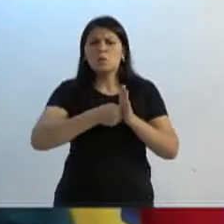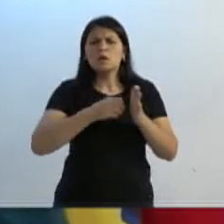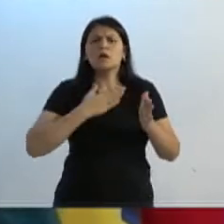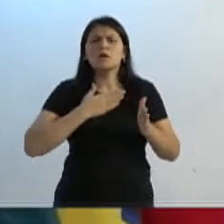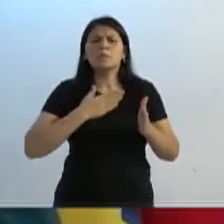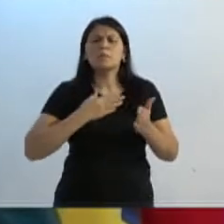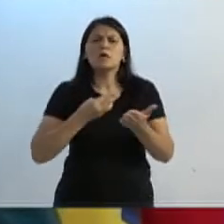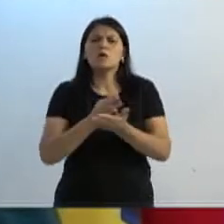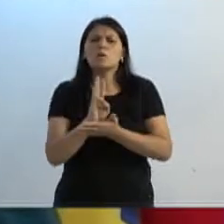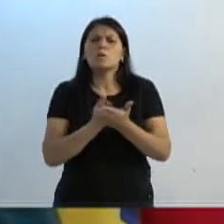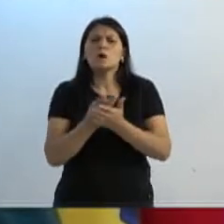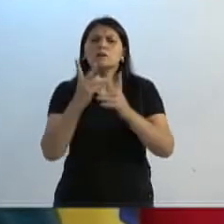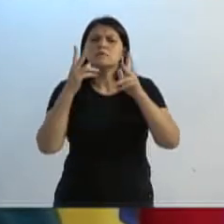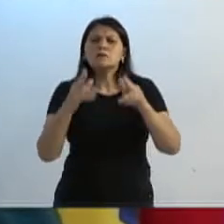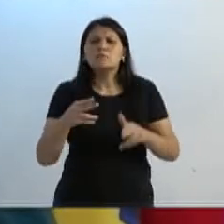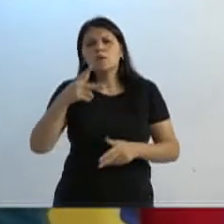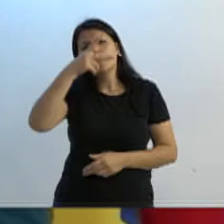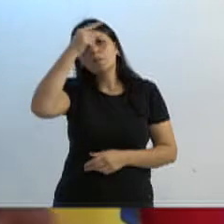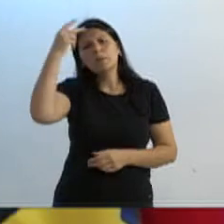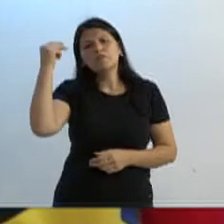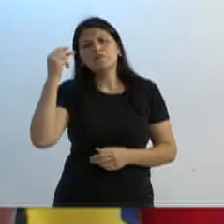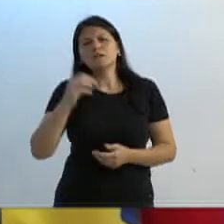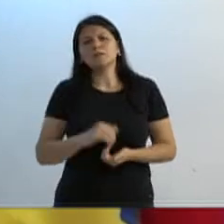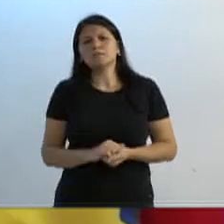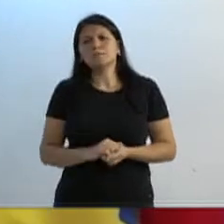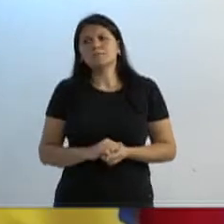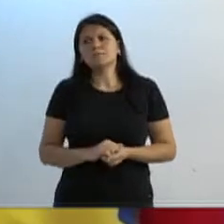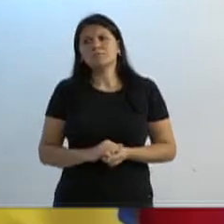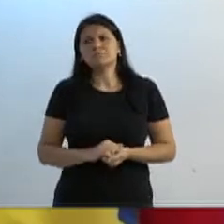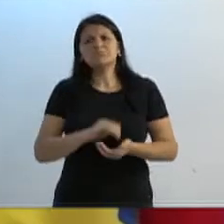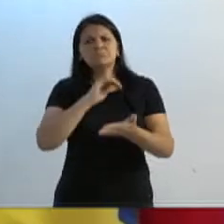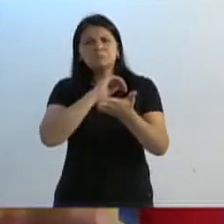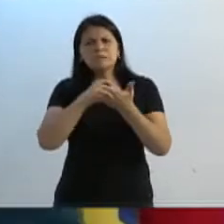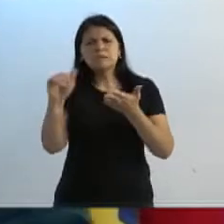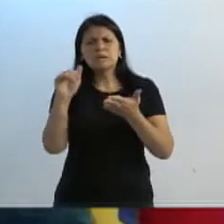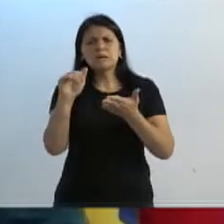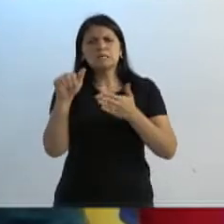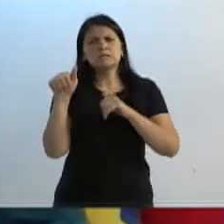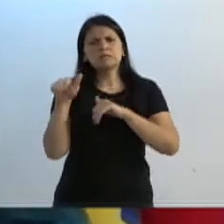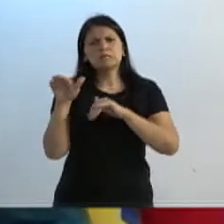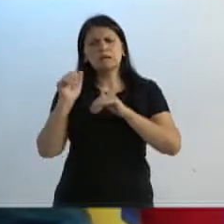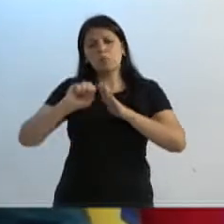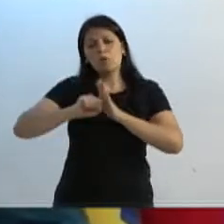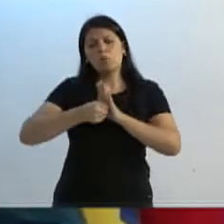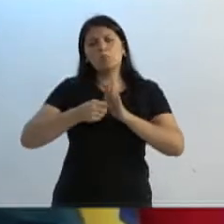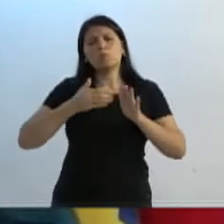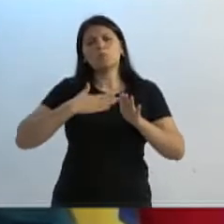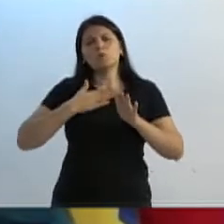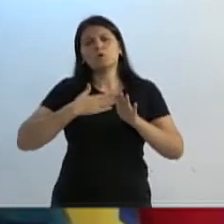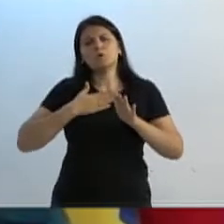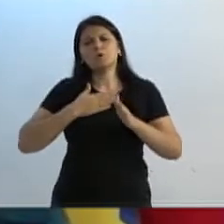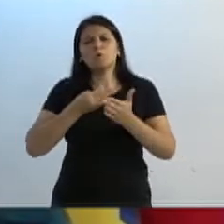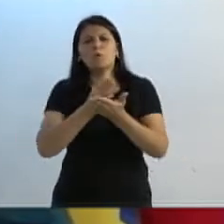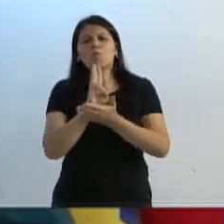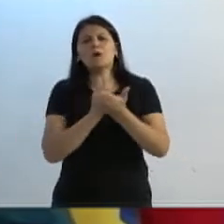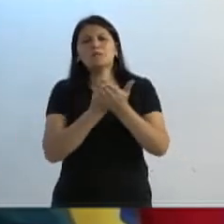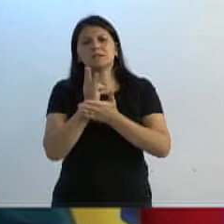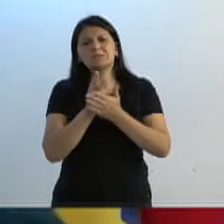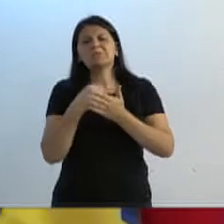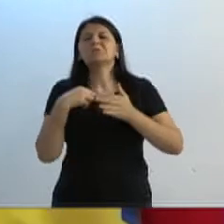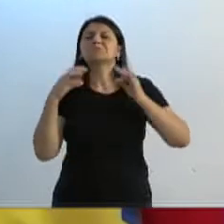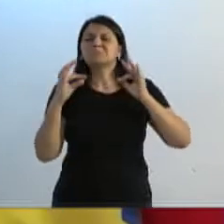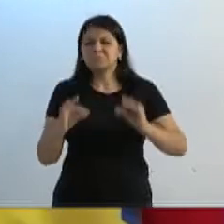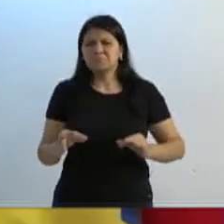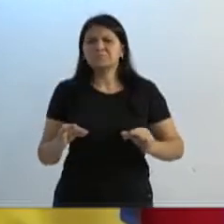como fez o prefeito. Quando mandamos mensagem para ele, já desde setembro já me bloqueou. Então, tenho certeza que vai bloquear.